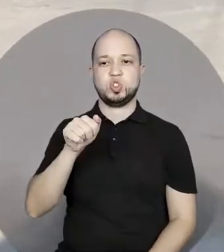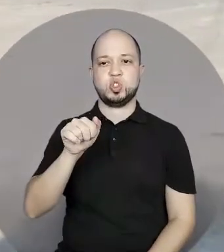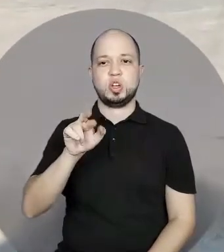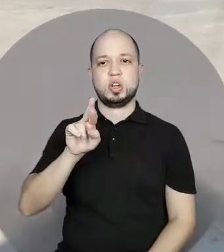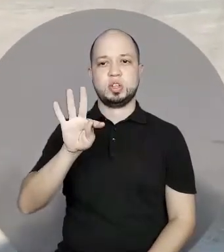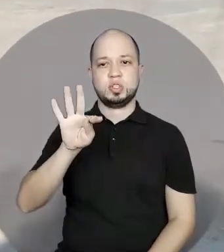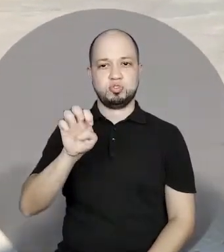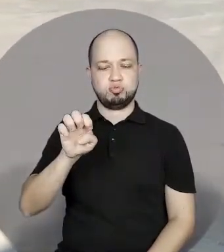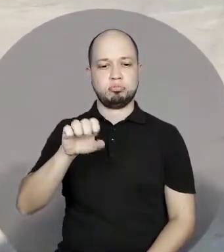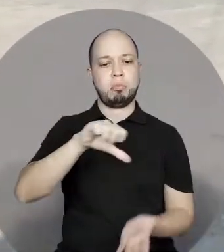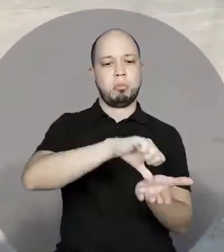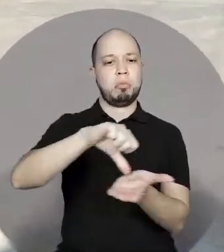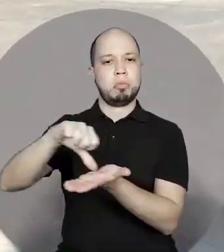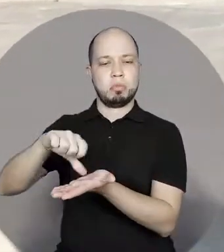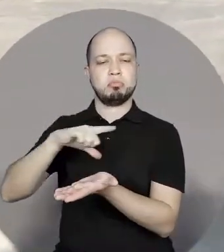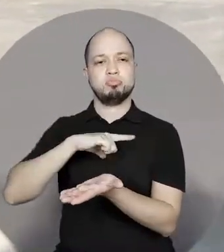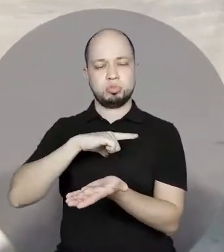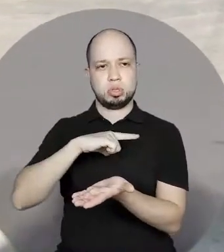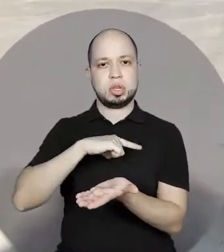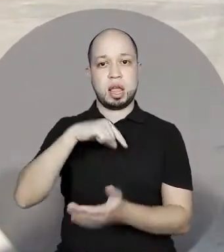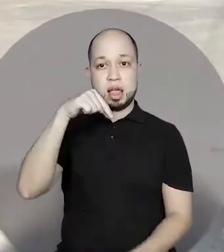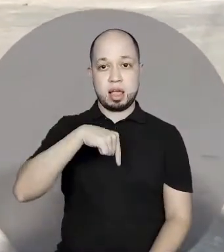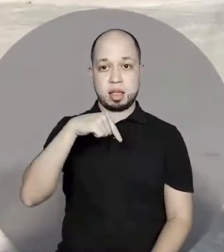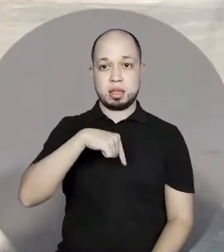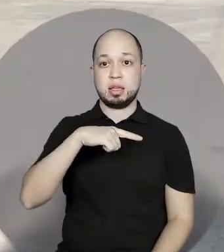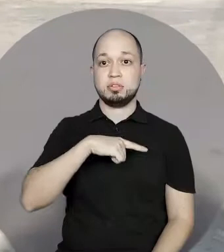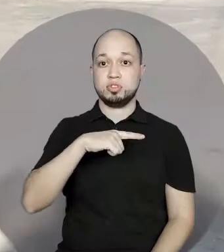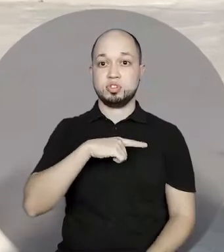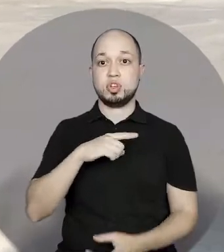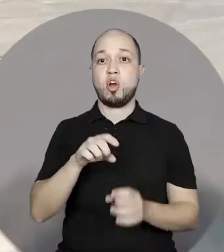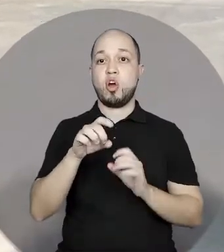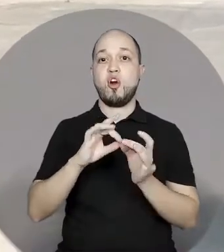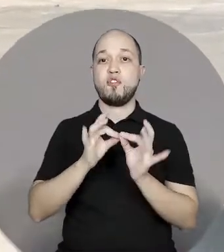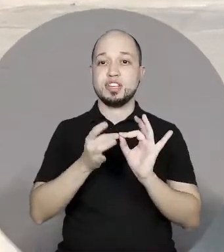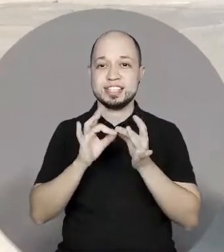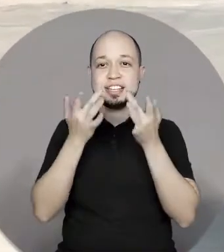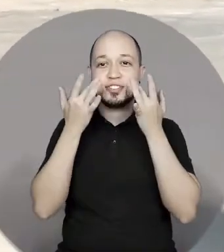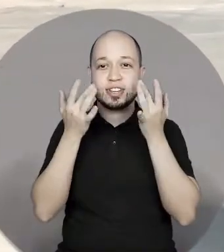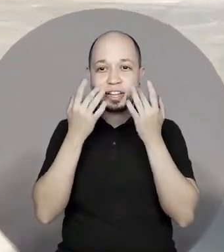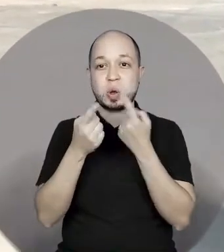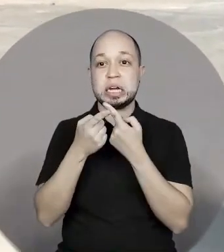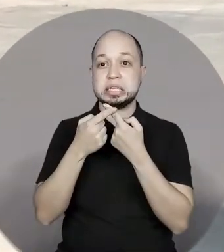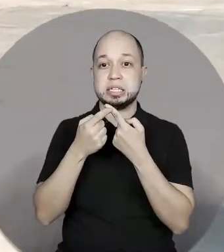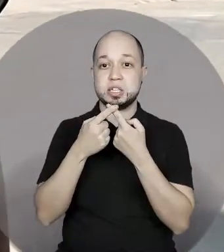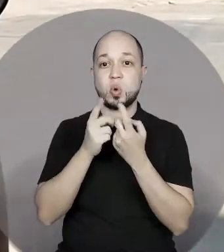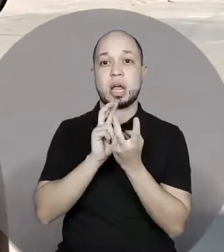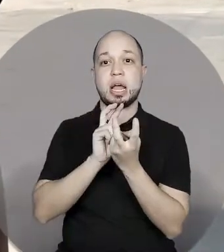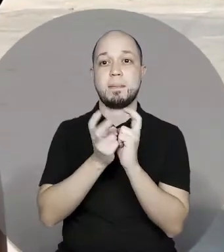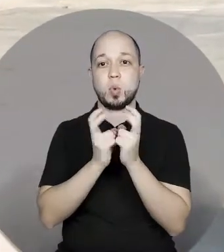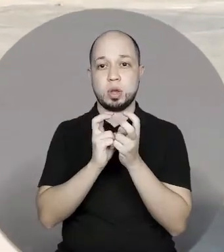ficava uma sede. Aqui no Parque São Vicente se localizava a oficina de teatro, canindezinha e capoeira,